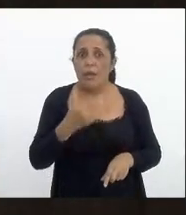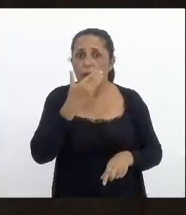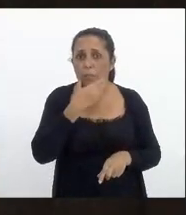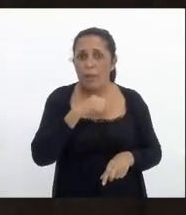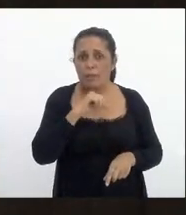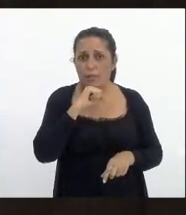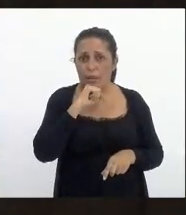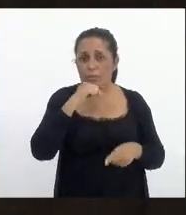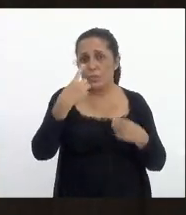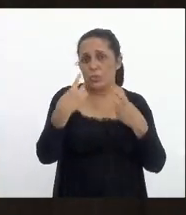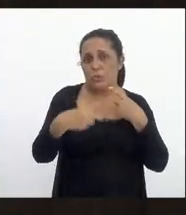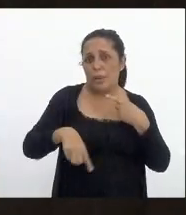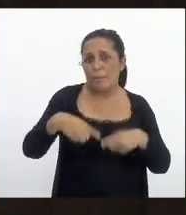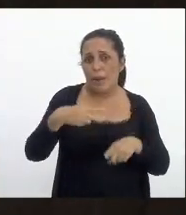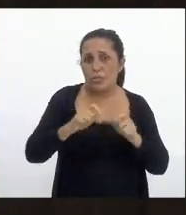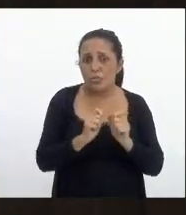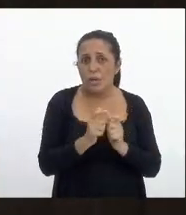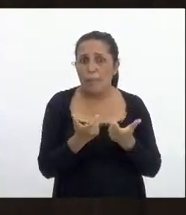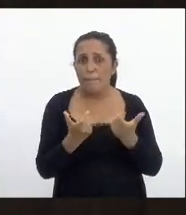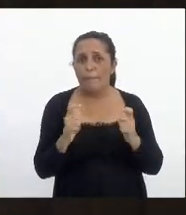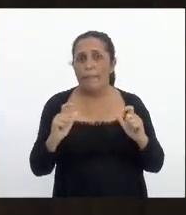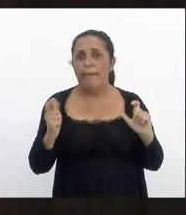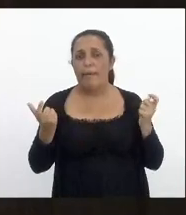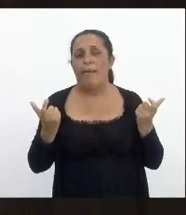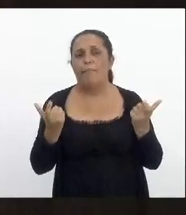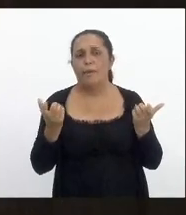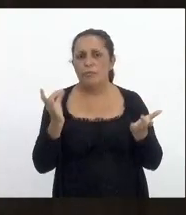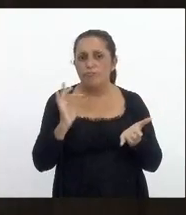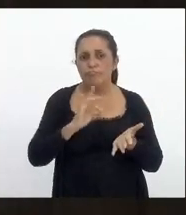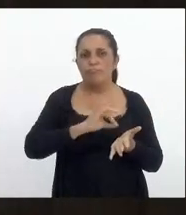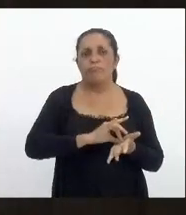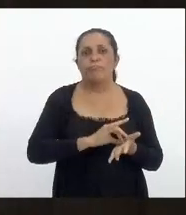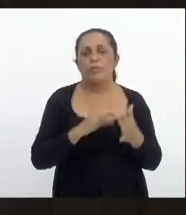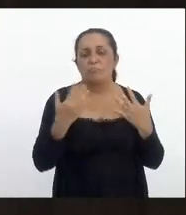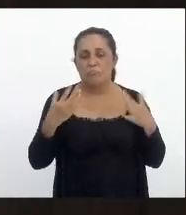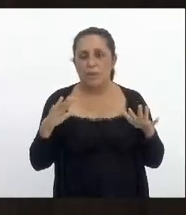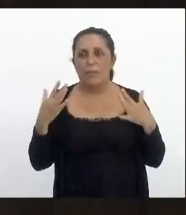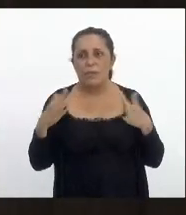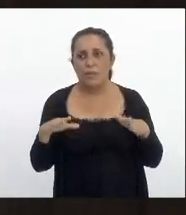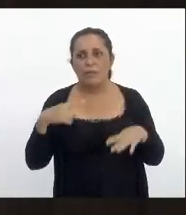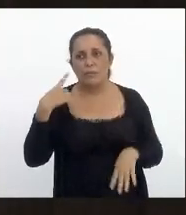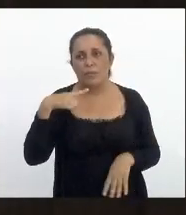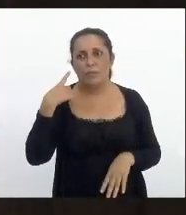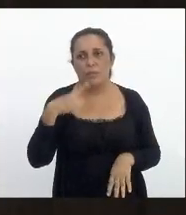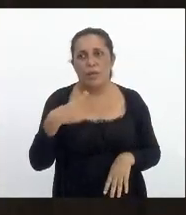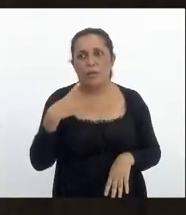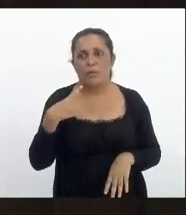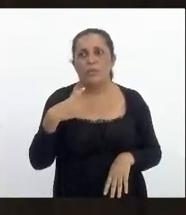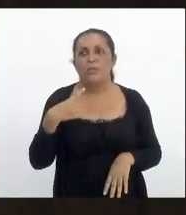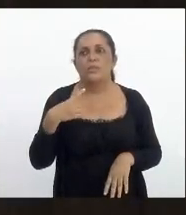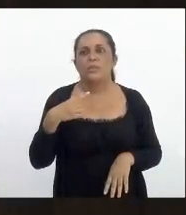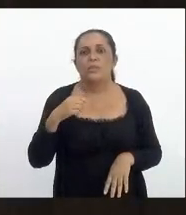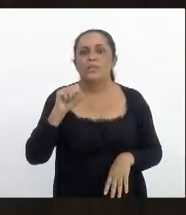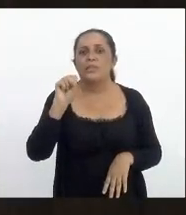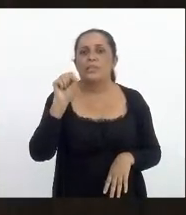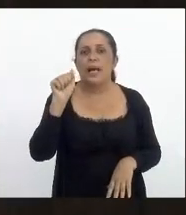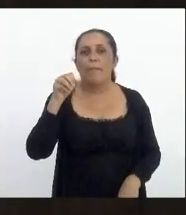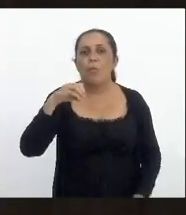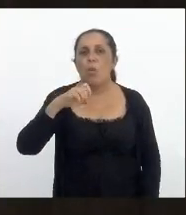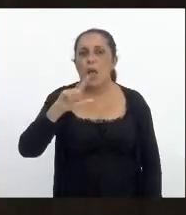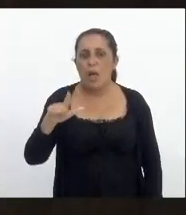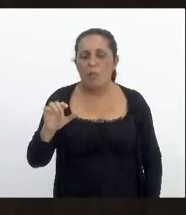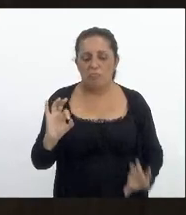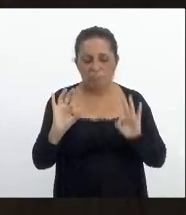o debate possa ser ampliado de maneira mais concreta mas parabenizar o deputado Samuel Malafaia pela excelente